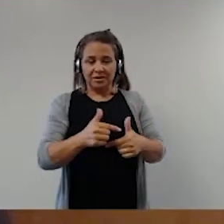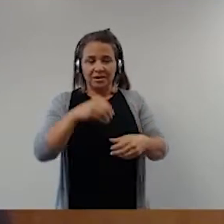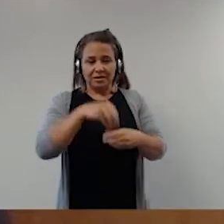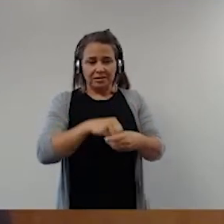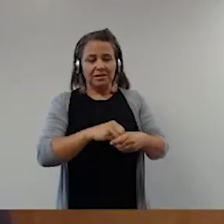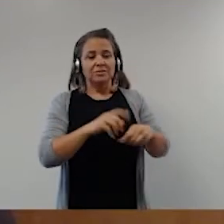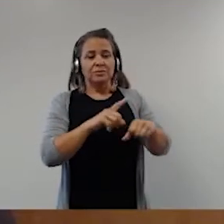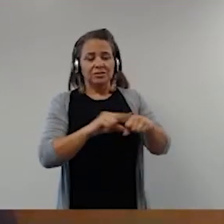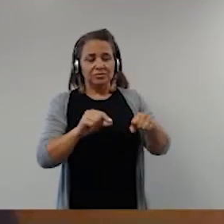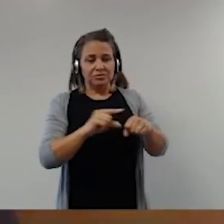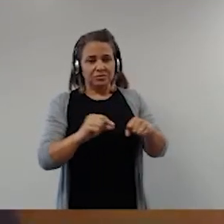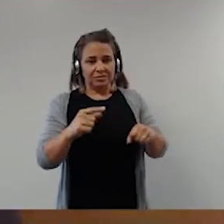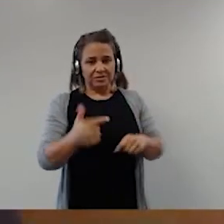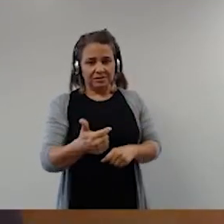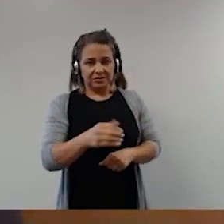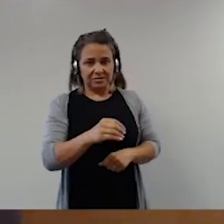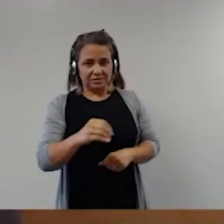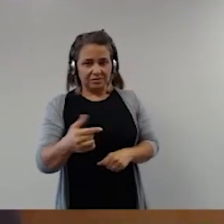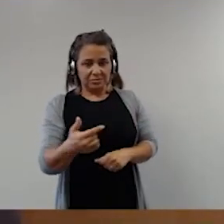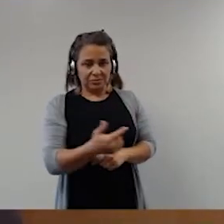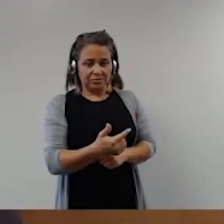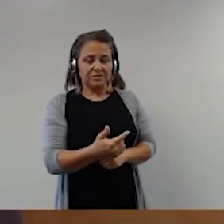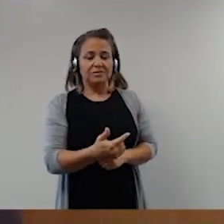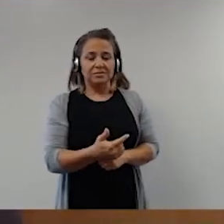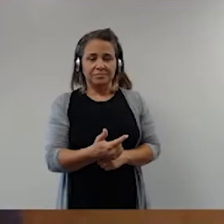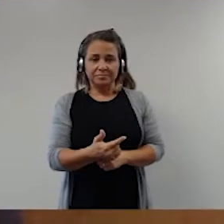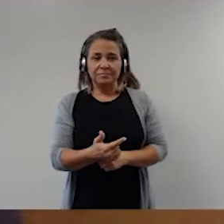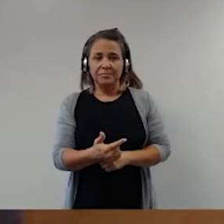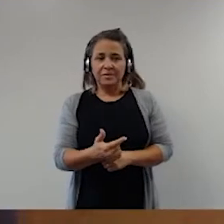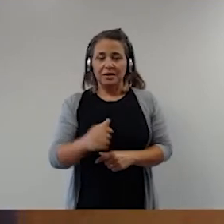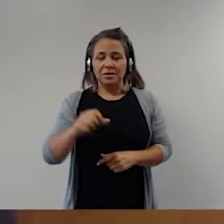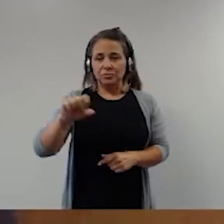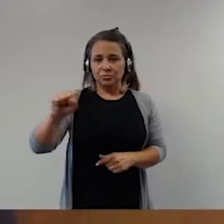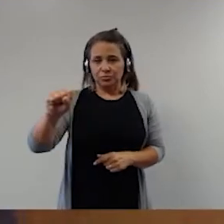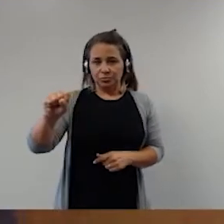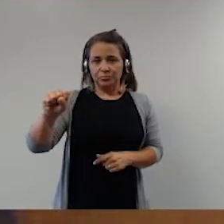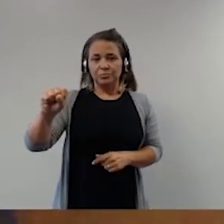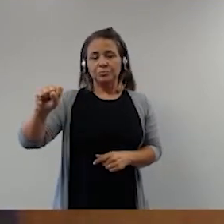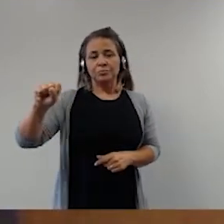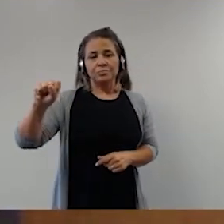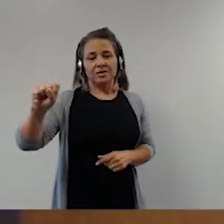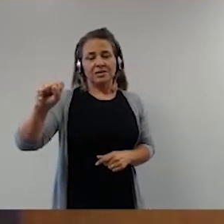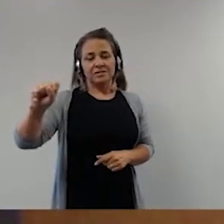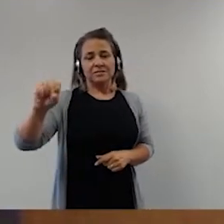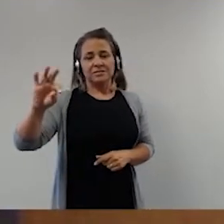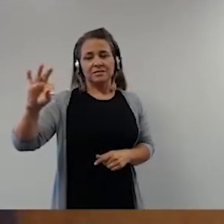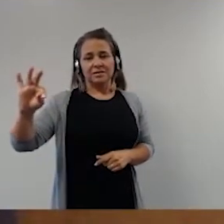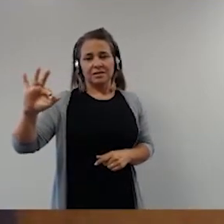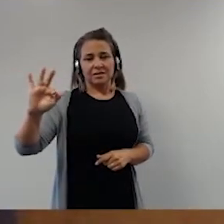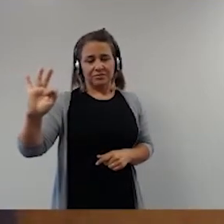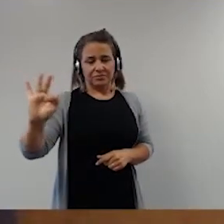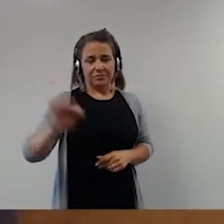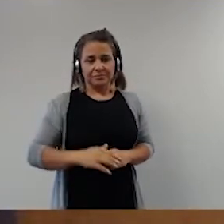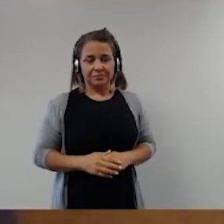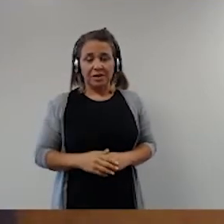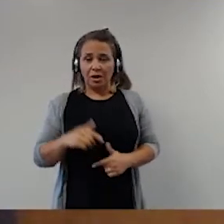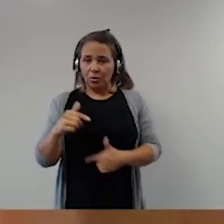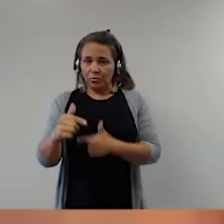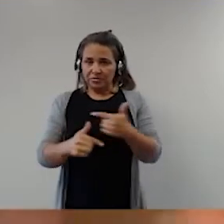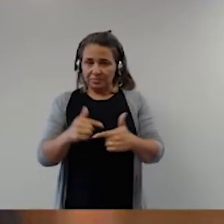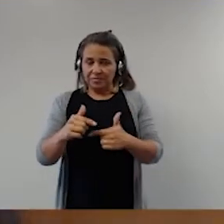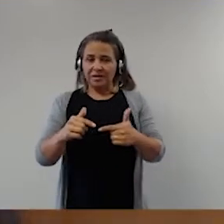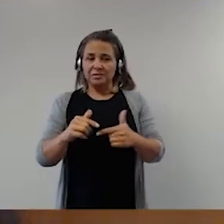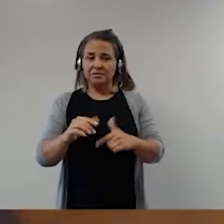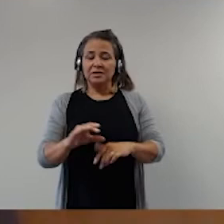102 da Constituição do Supremo Tribunal Federal. Esse papel de guardião da Constituição é, claro,